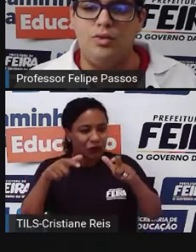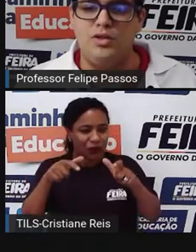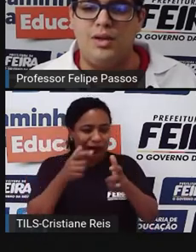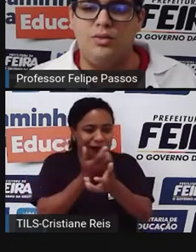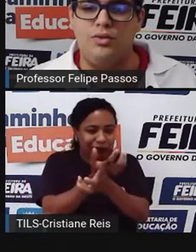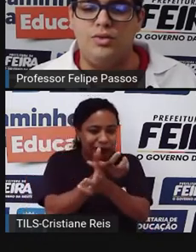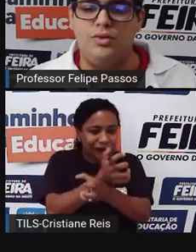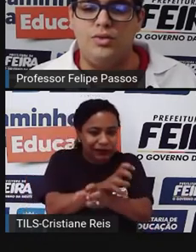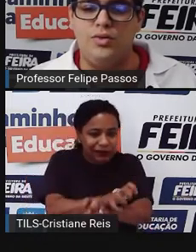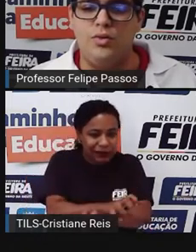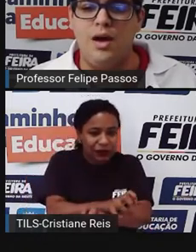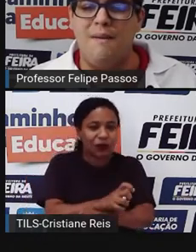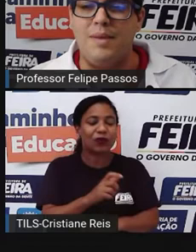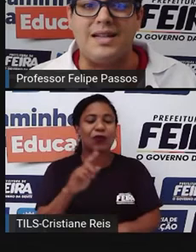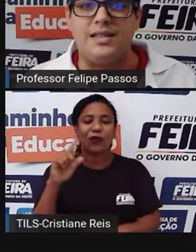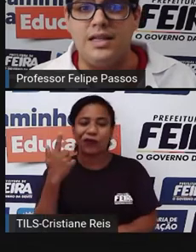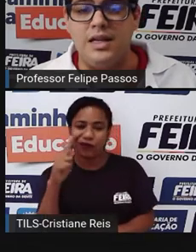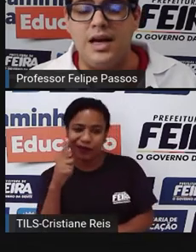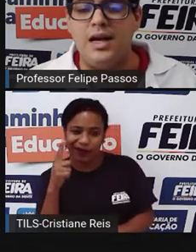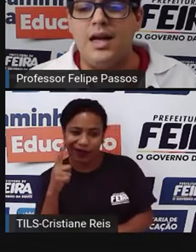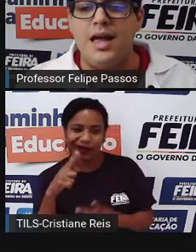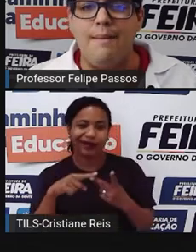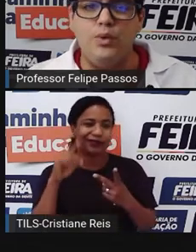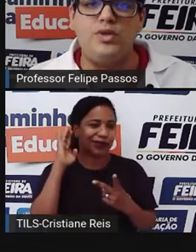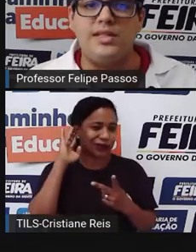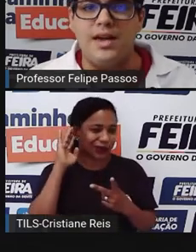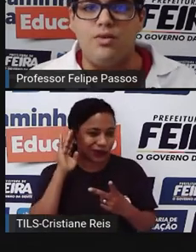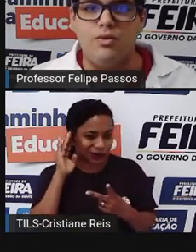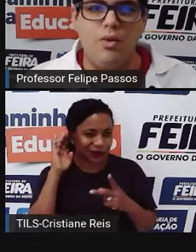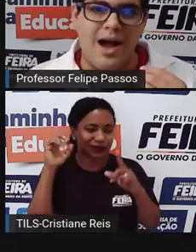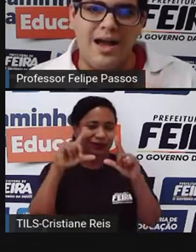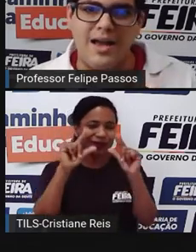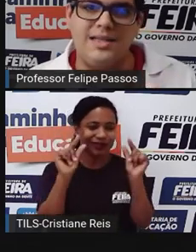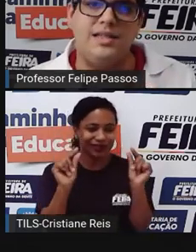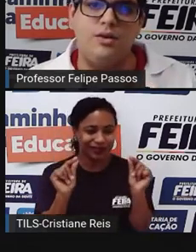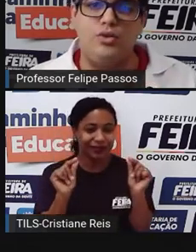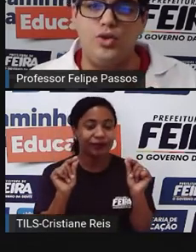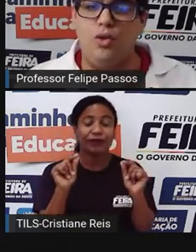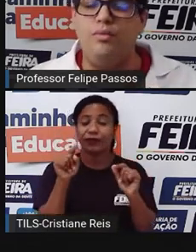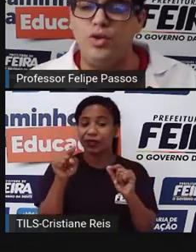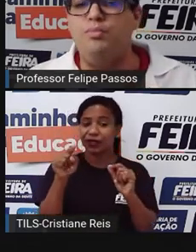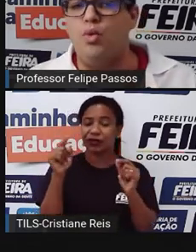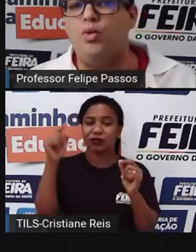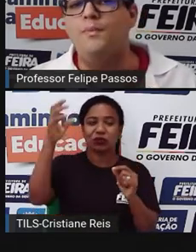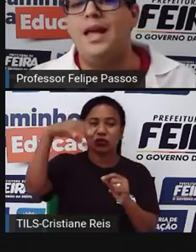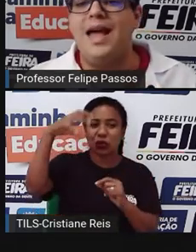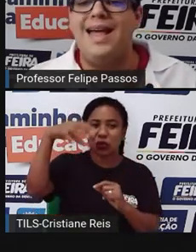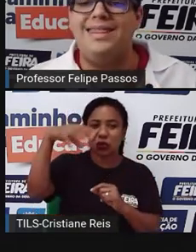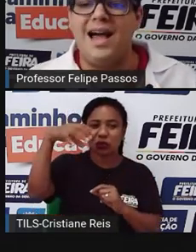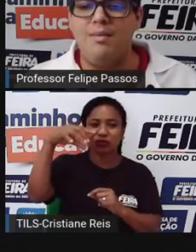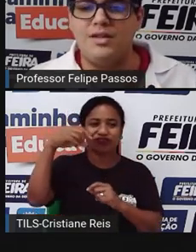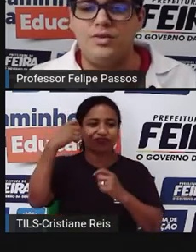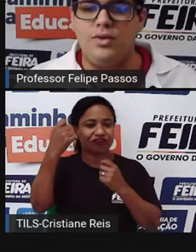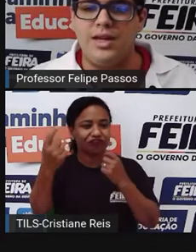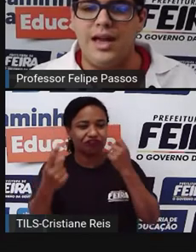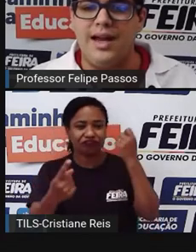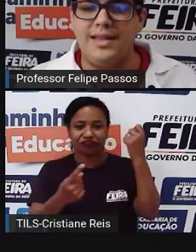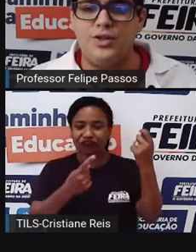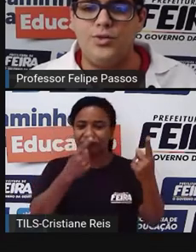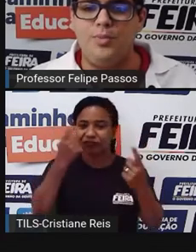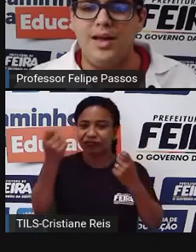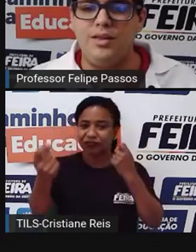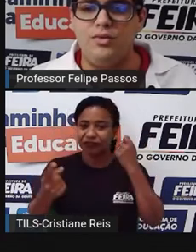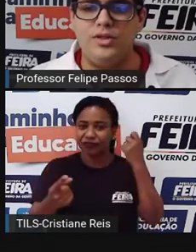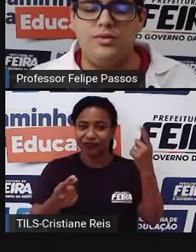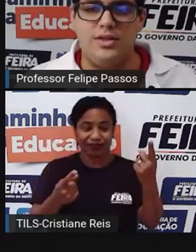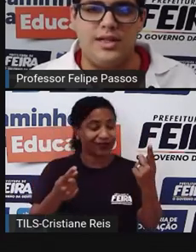Mato Grosso, Mato Grosso do Sul, Brasília, é muito seco, o ar é seco, chove muito pouco. Na Amazônia, ela